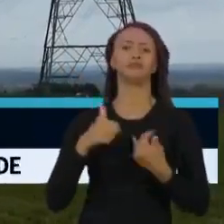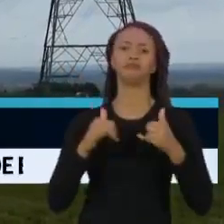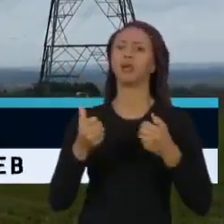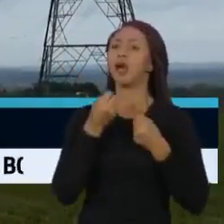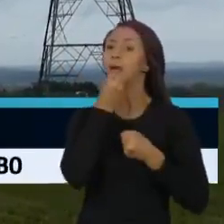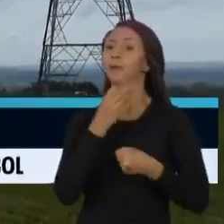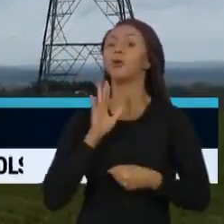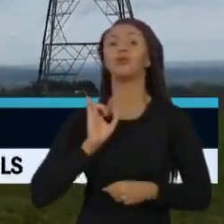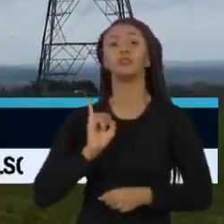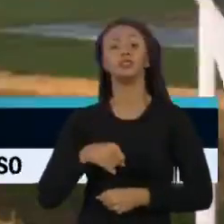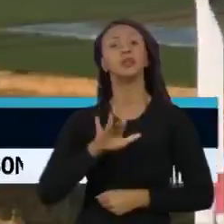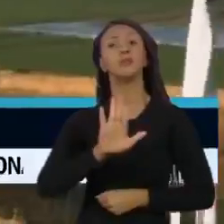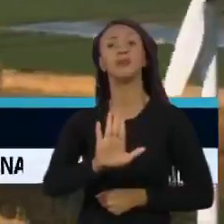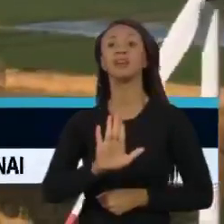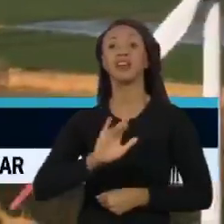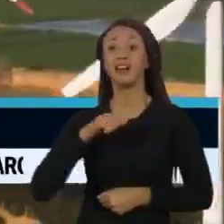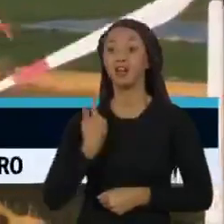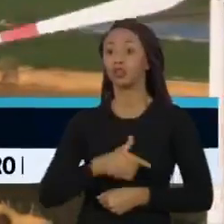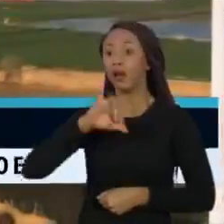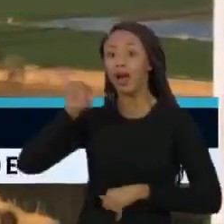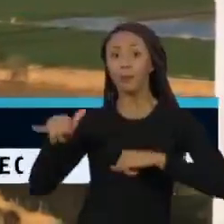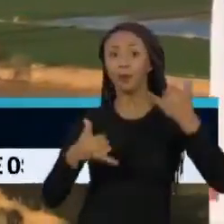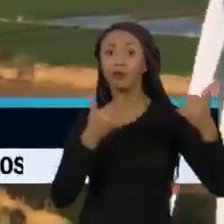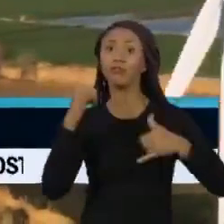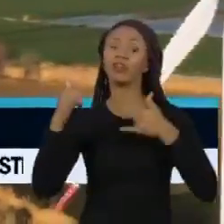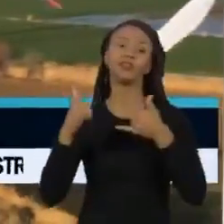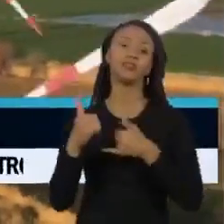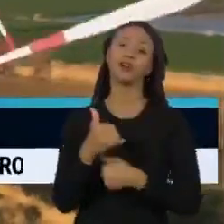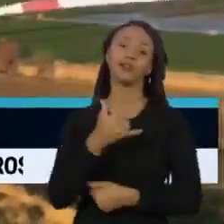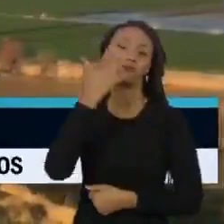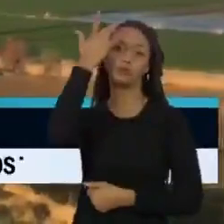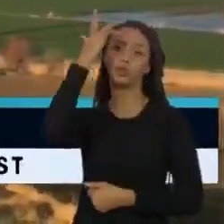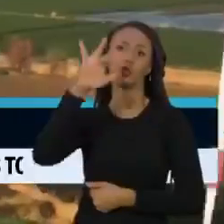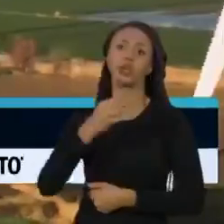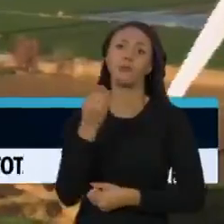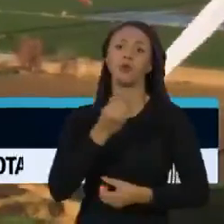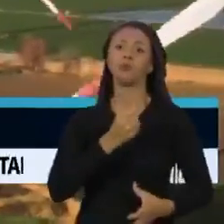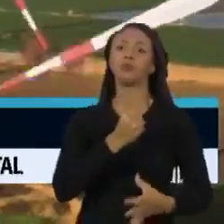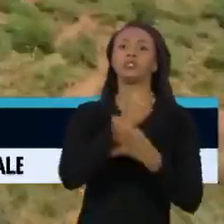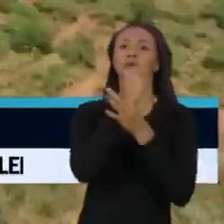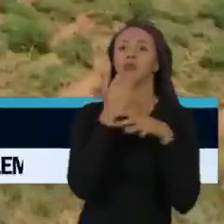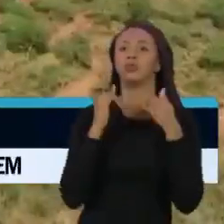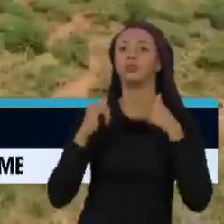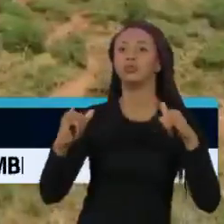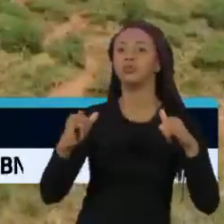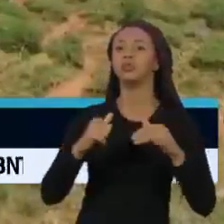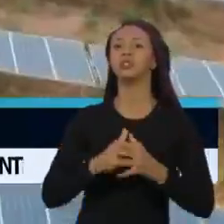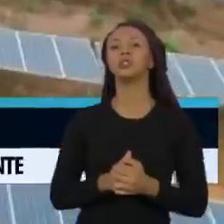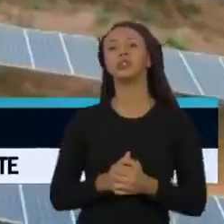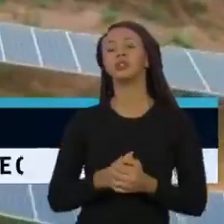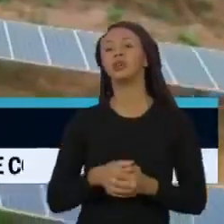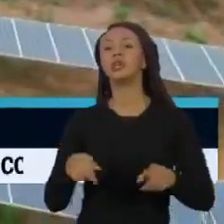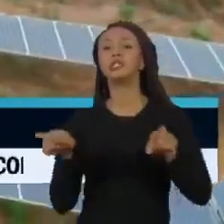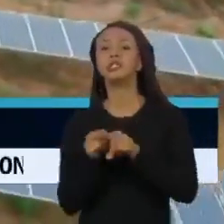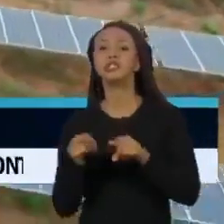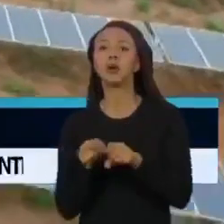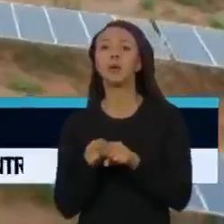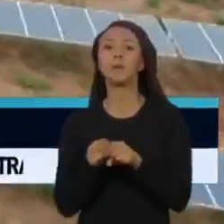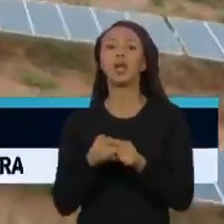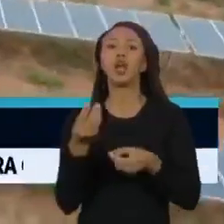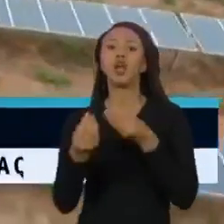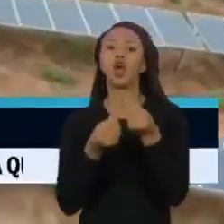não soube aproveitar essas vantagens. Em termos de segurança energética, em termos de ter um sistema mais